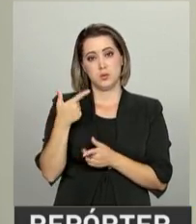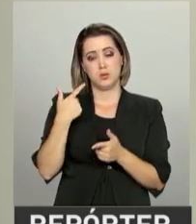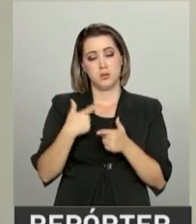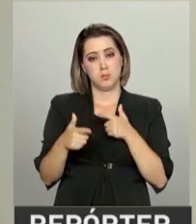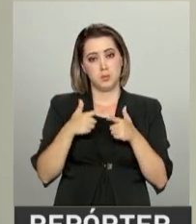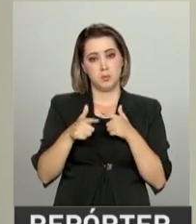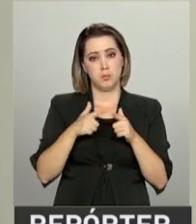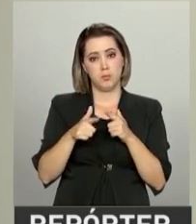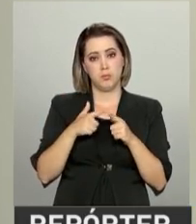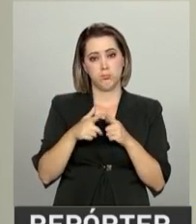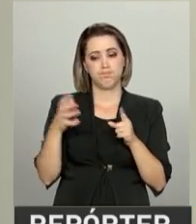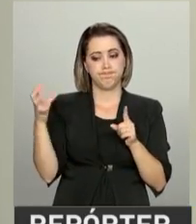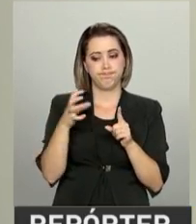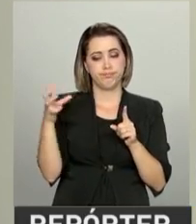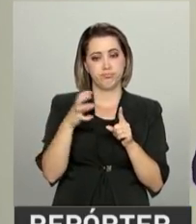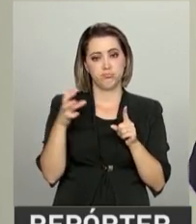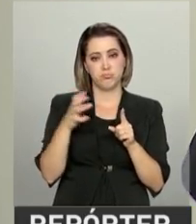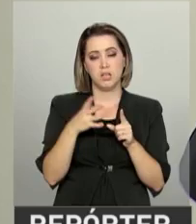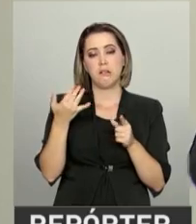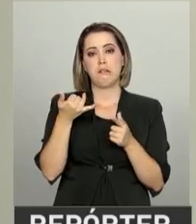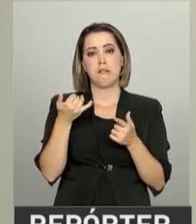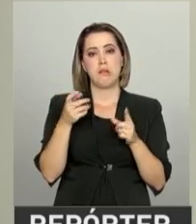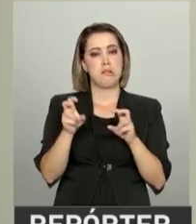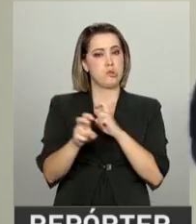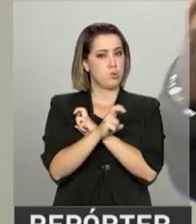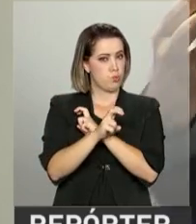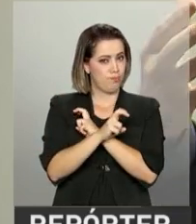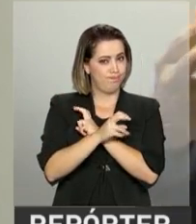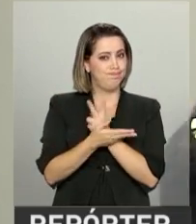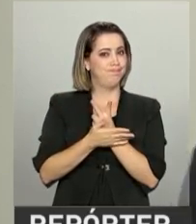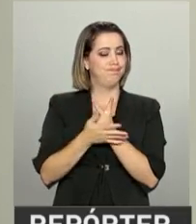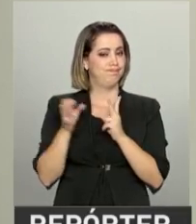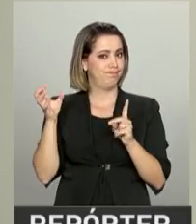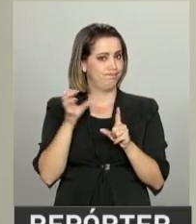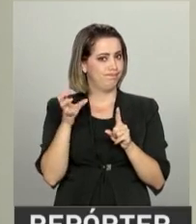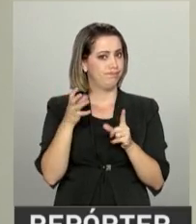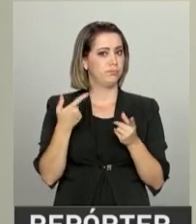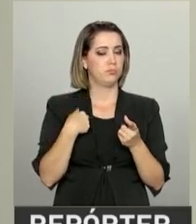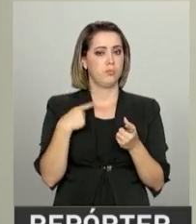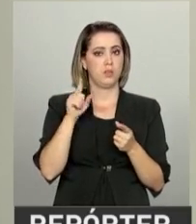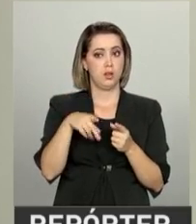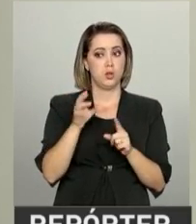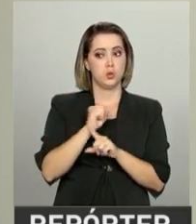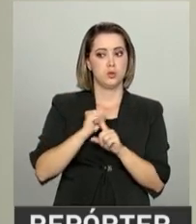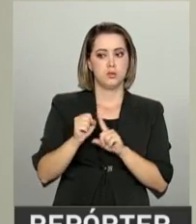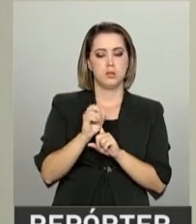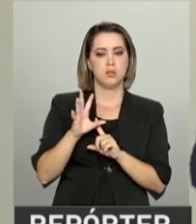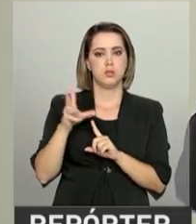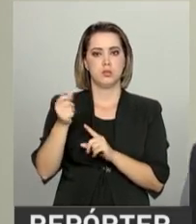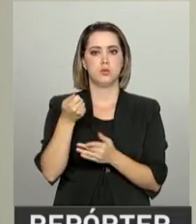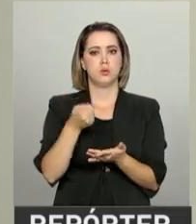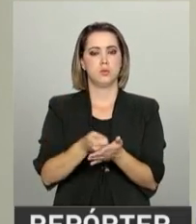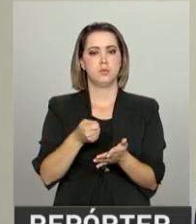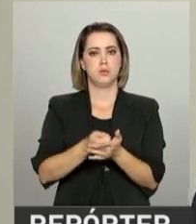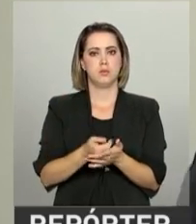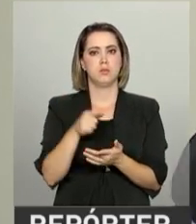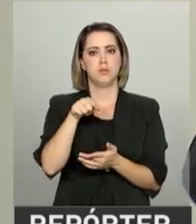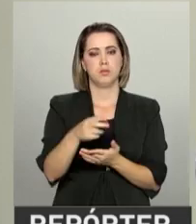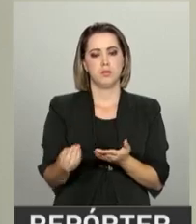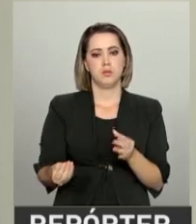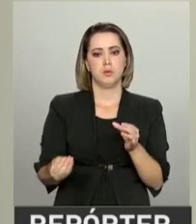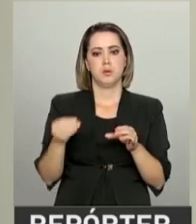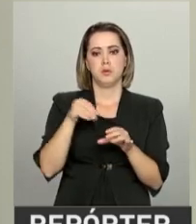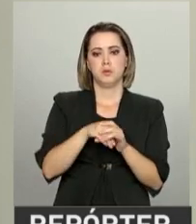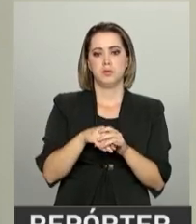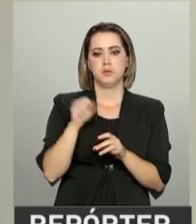nocividade. Essa conta é socializada por toda a população e isso entra na conta da Previdência.